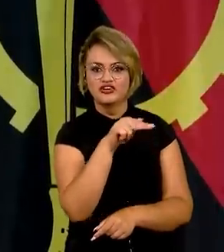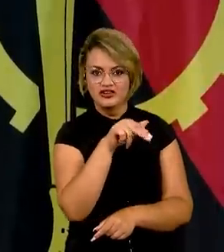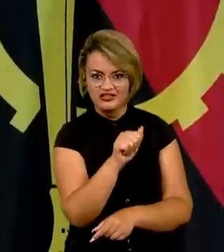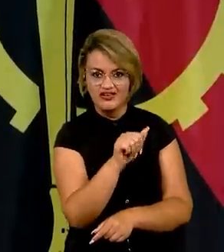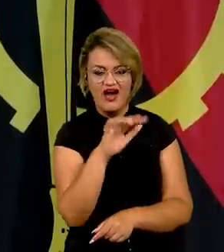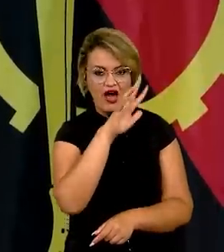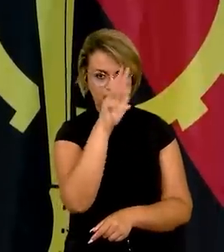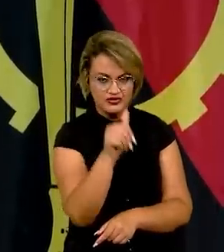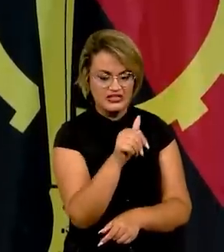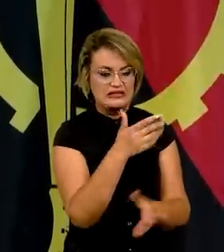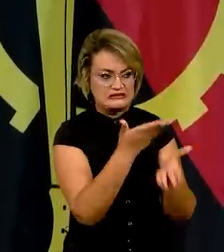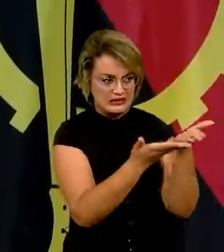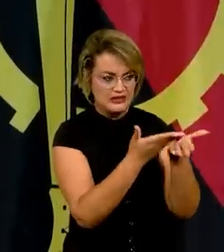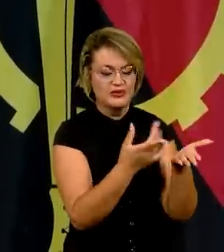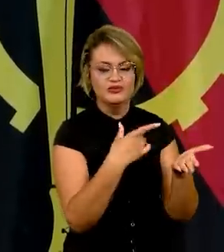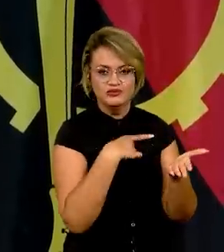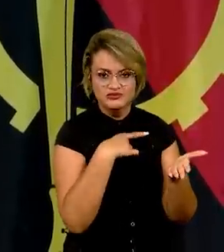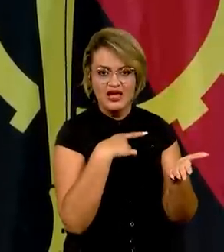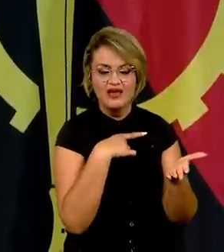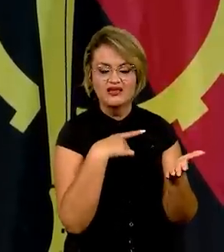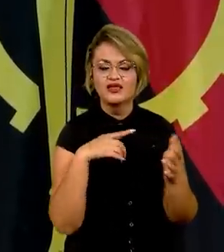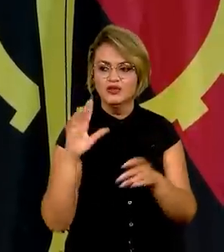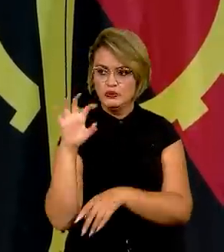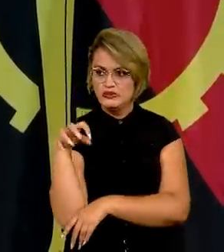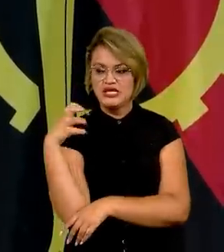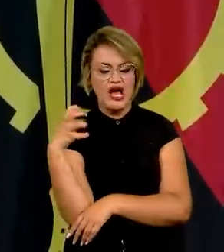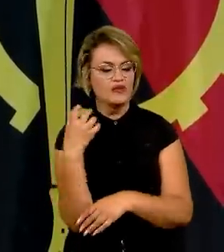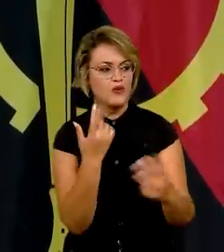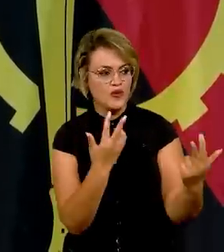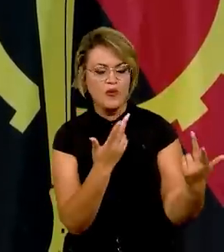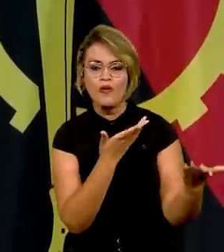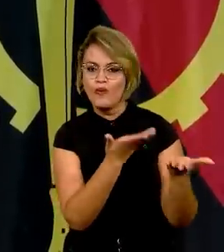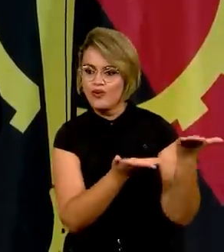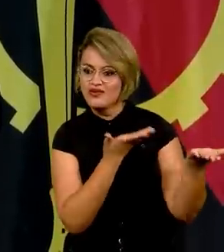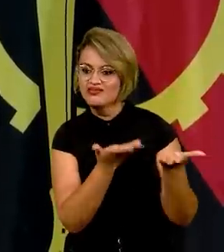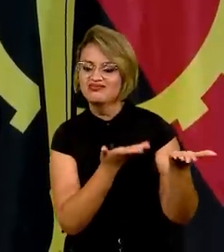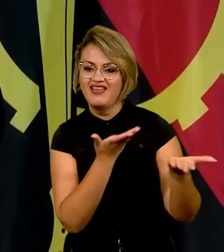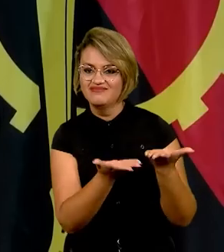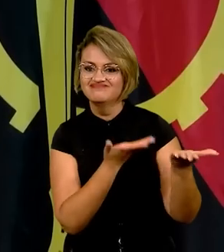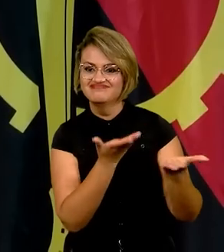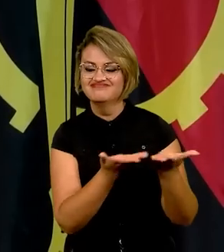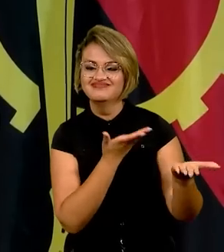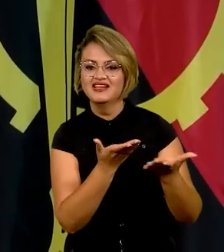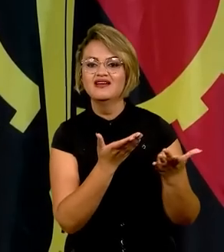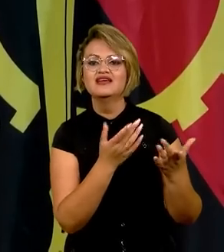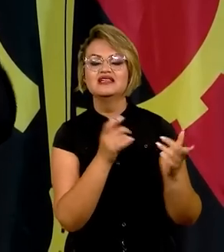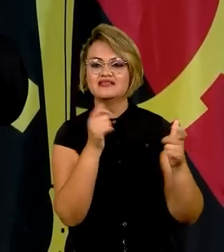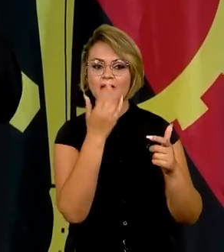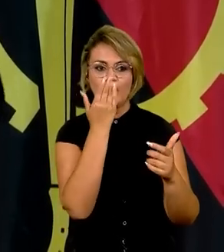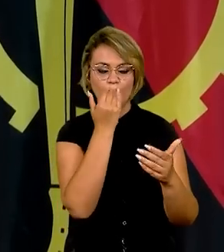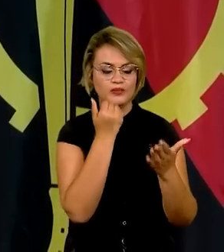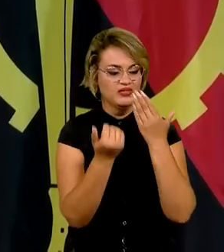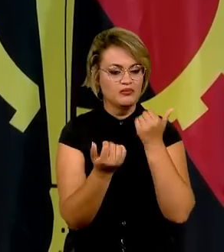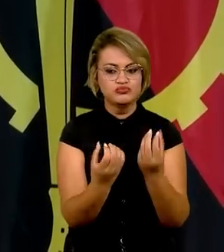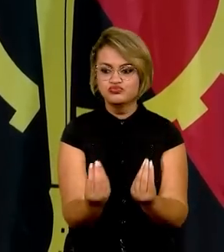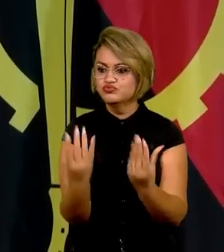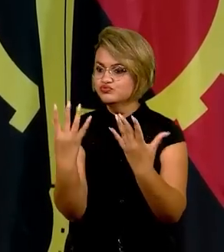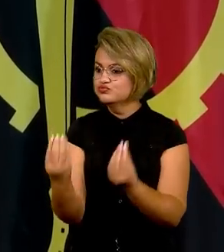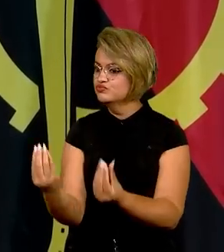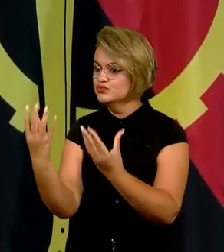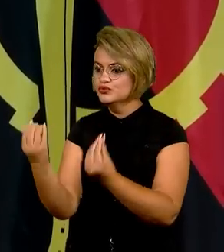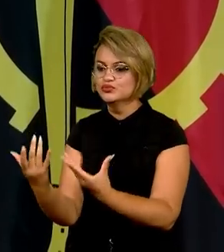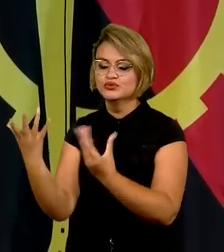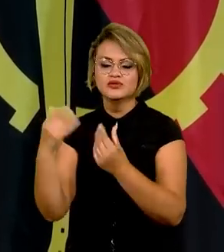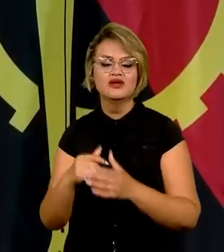no Cerrado Brasileiro e transformar a savana africana num grande polo produtor de alimento inclusive pelos